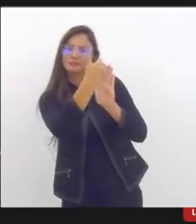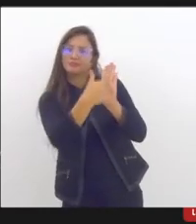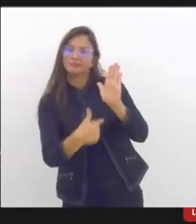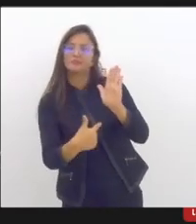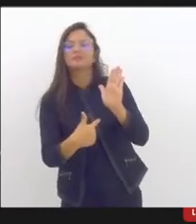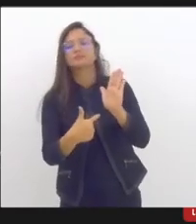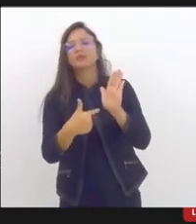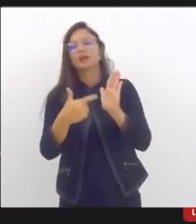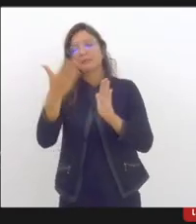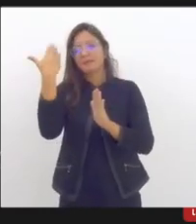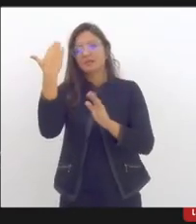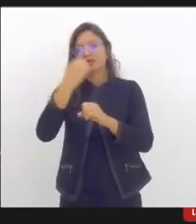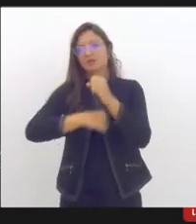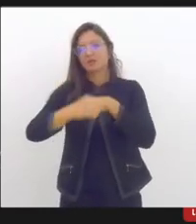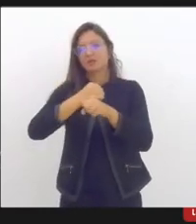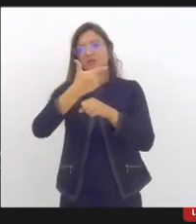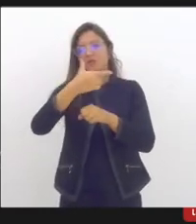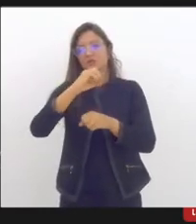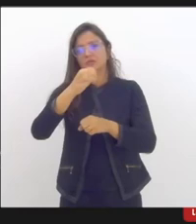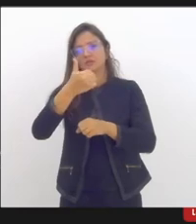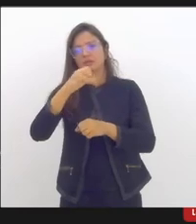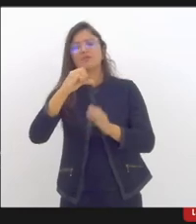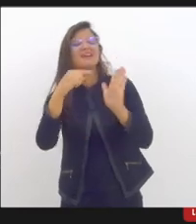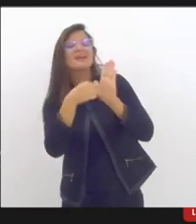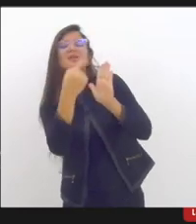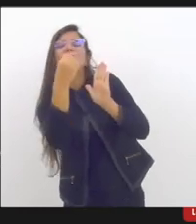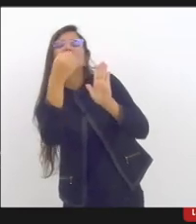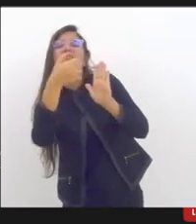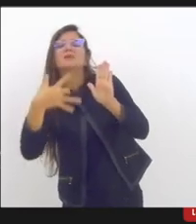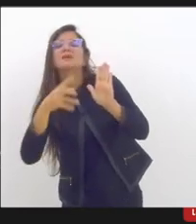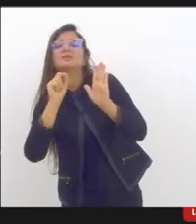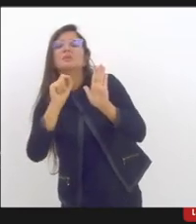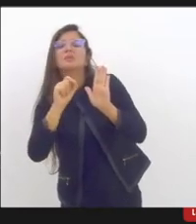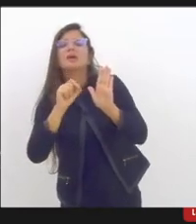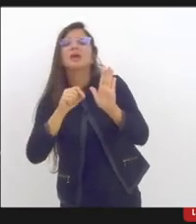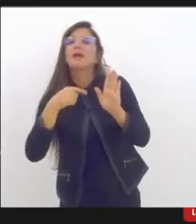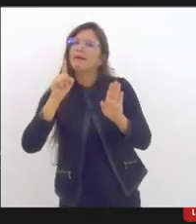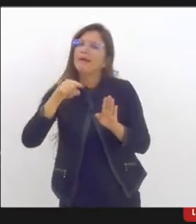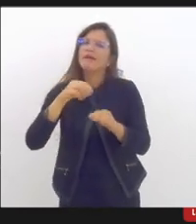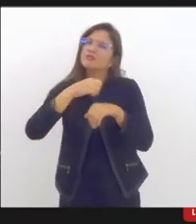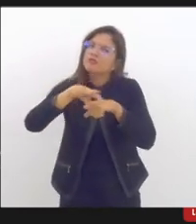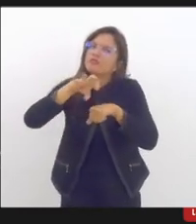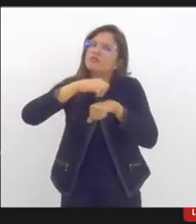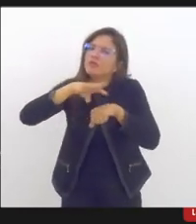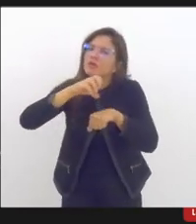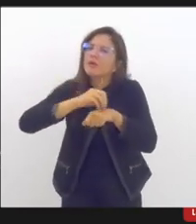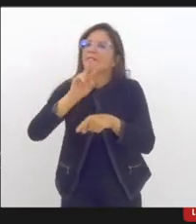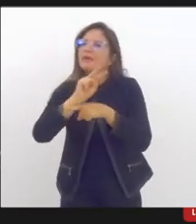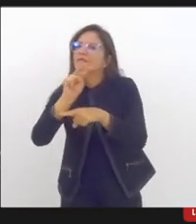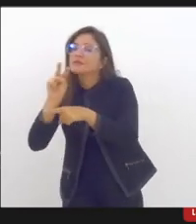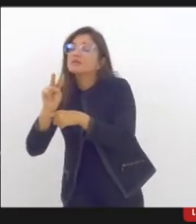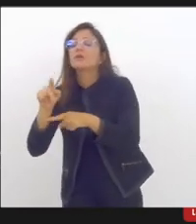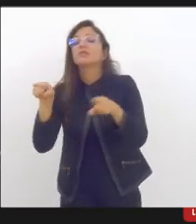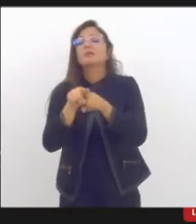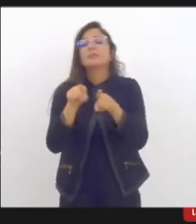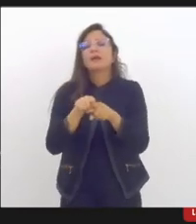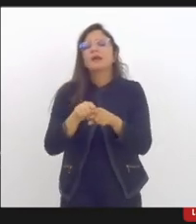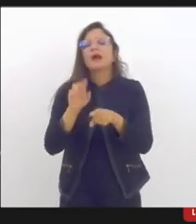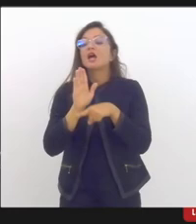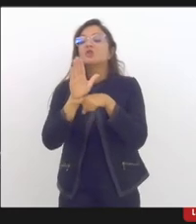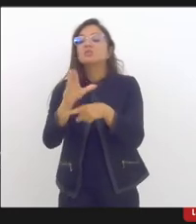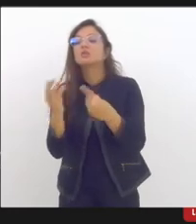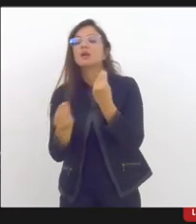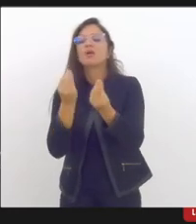E com orientações mesmo, tanto no campo da prevenção, como da intervenção e também da pós